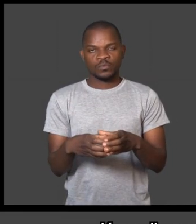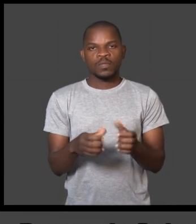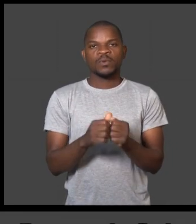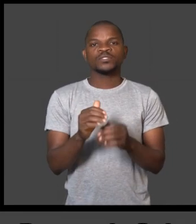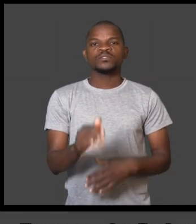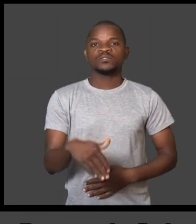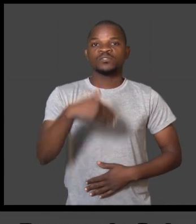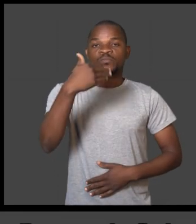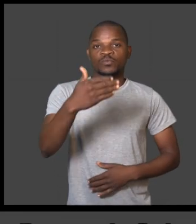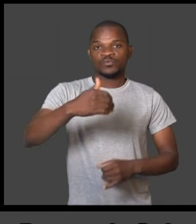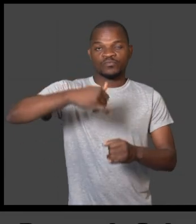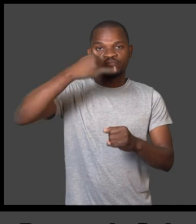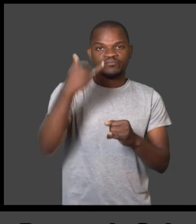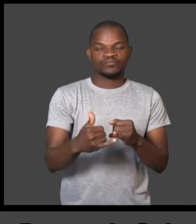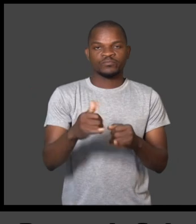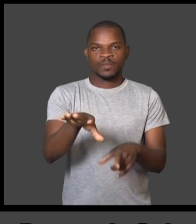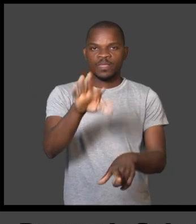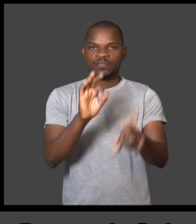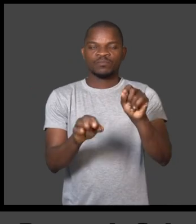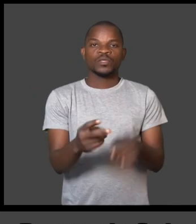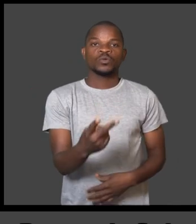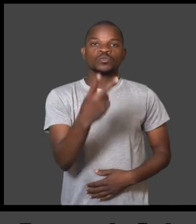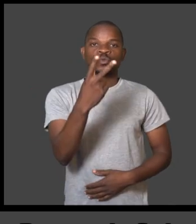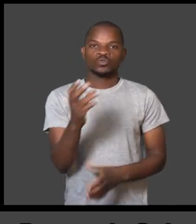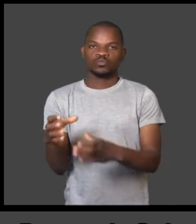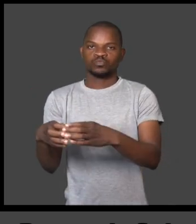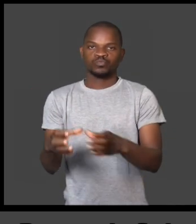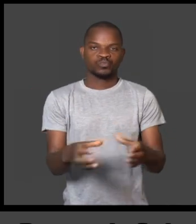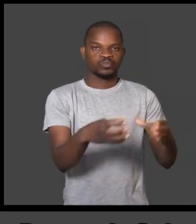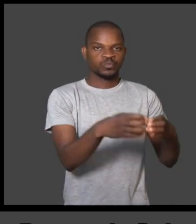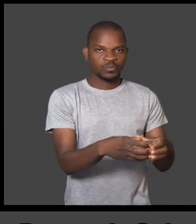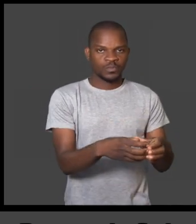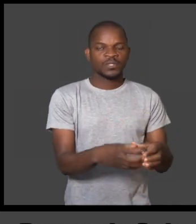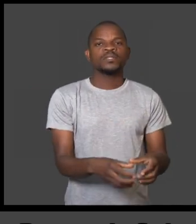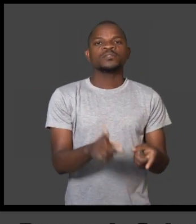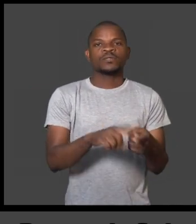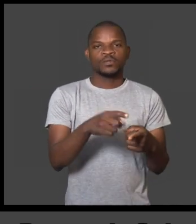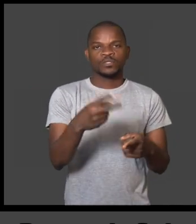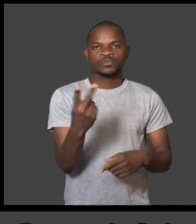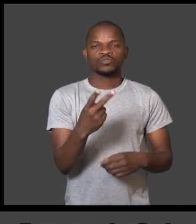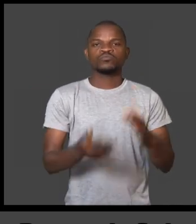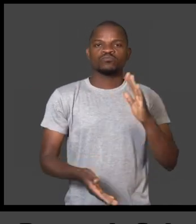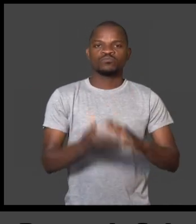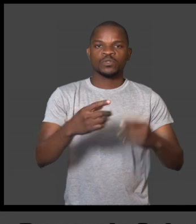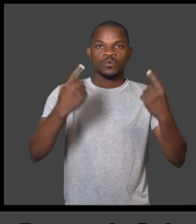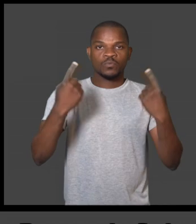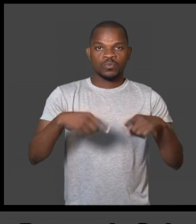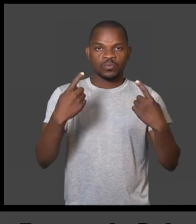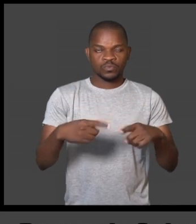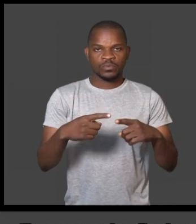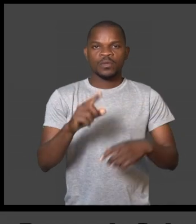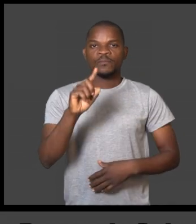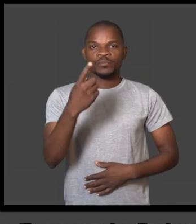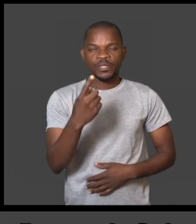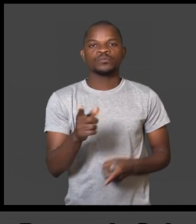grupo. Para as meias finais, apura-se as duas primeiras seleções do grupo que vão defrontar